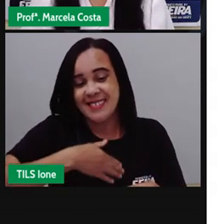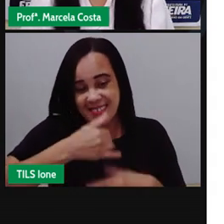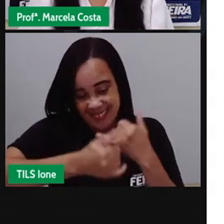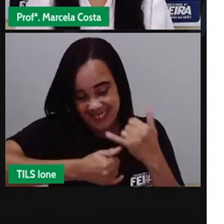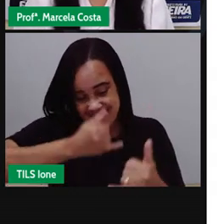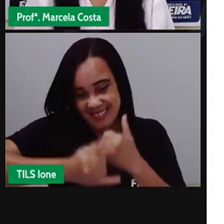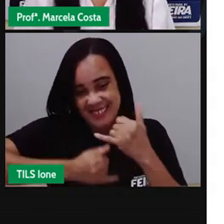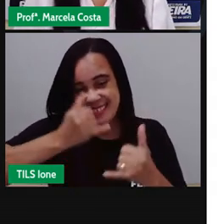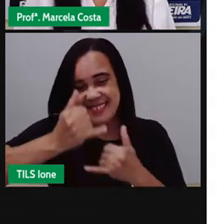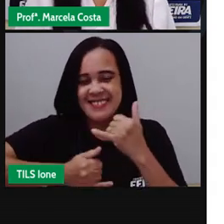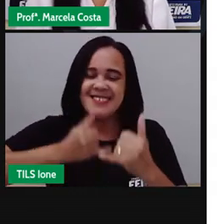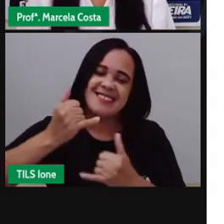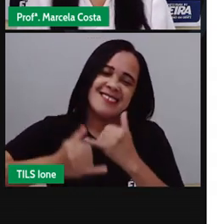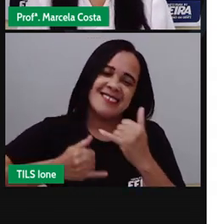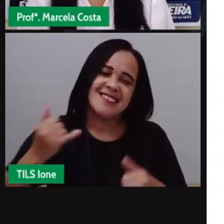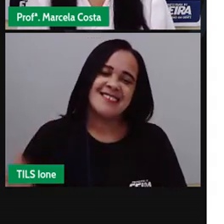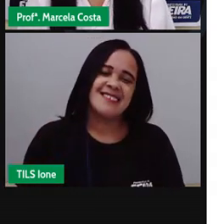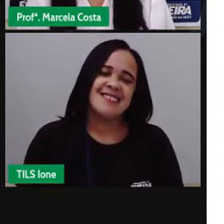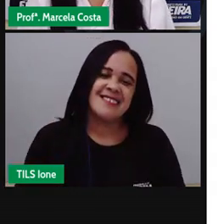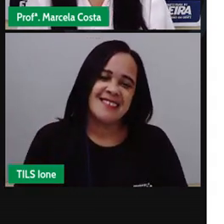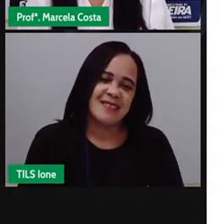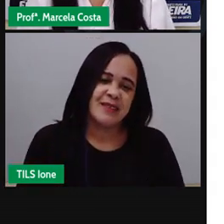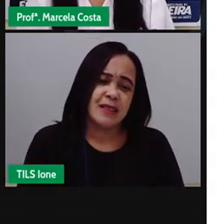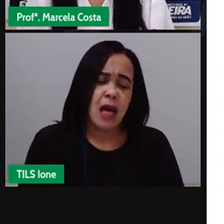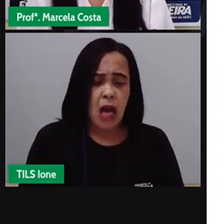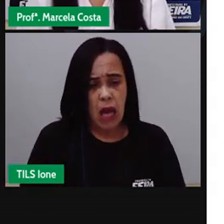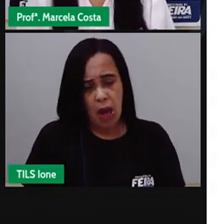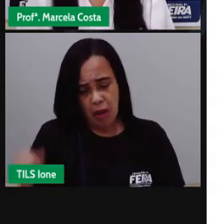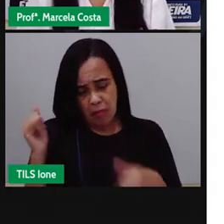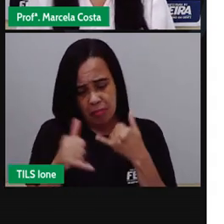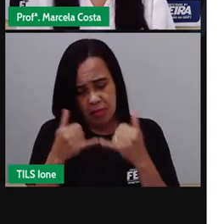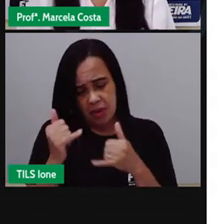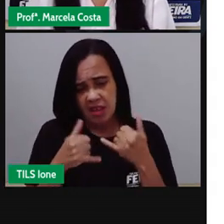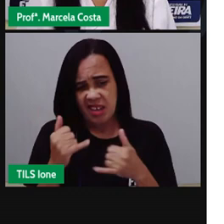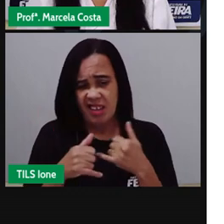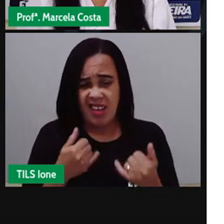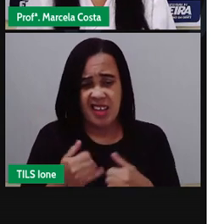e qual foi o brinquedo menos votado